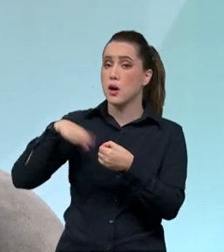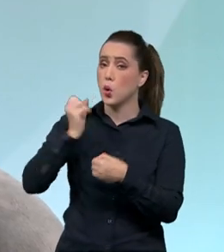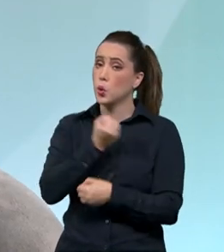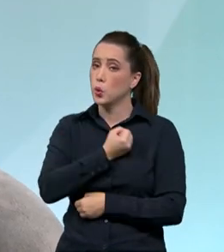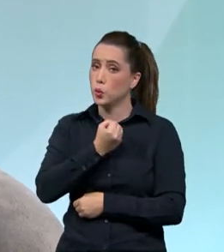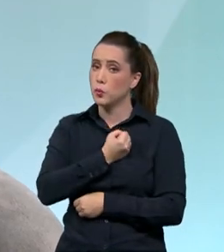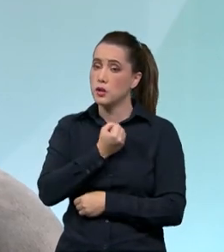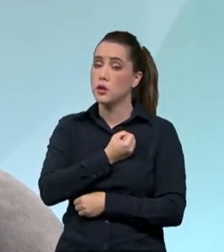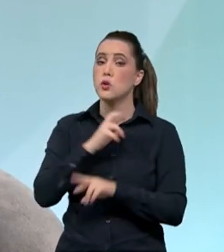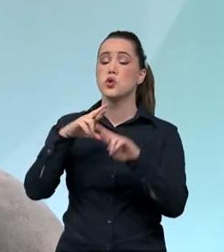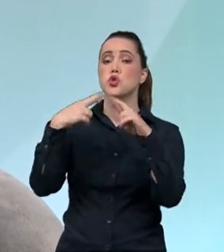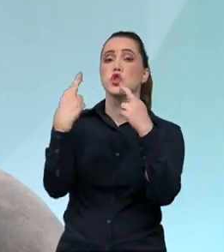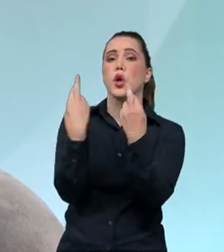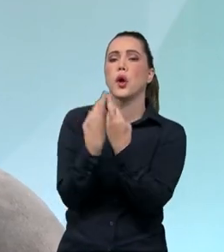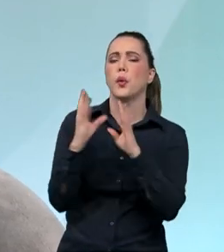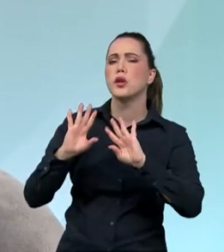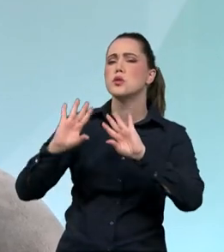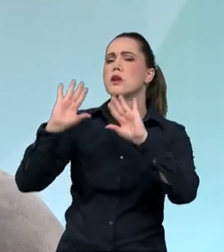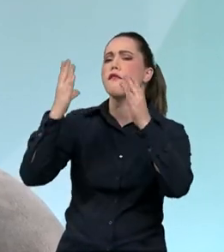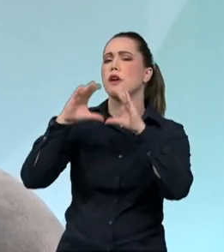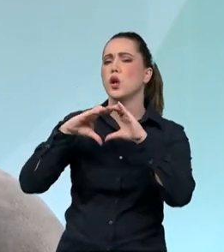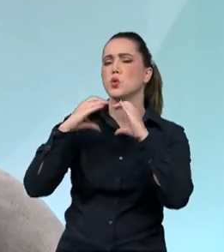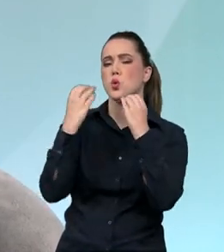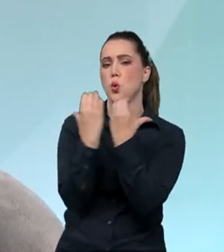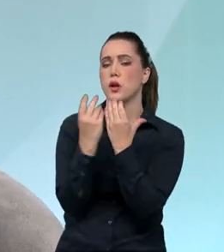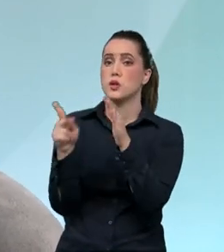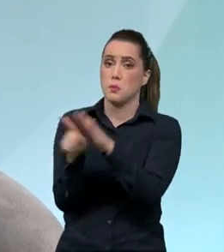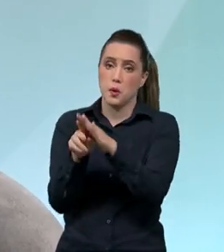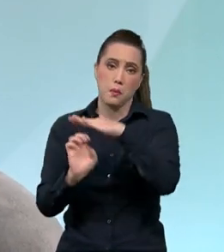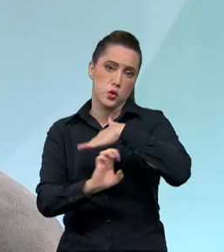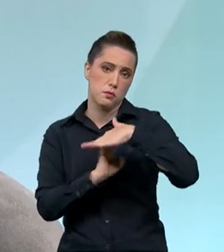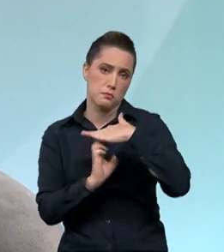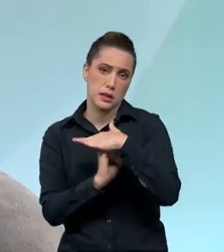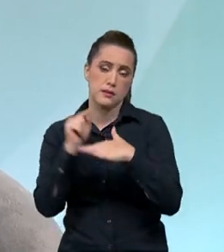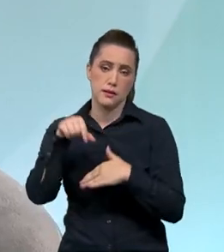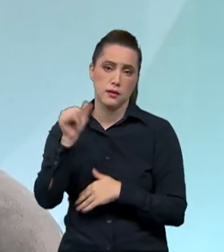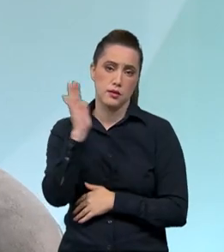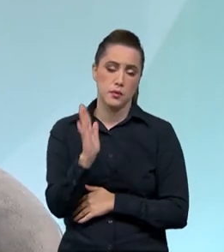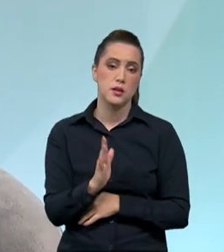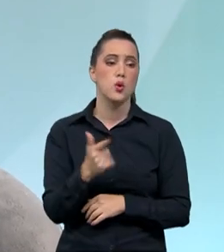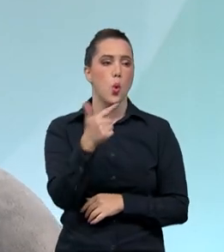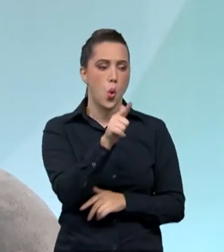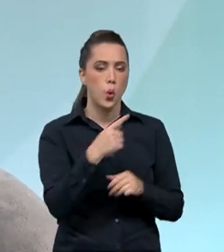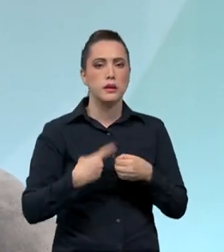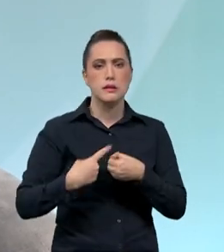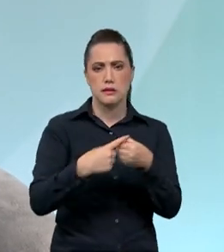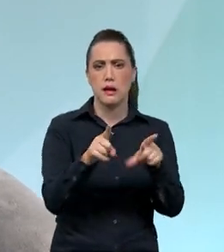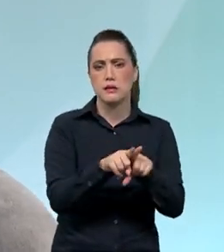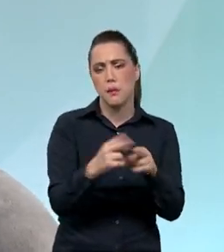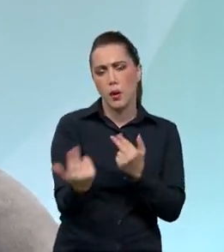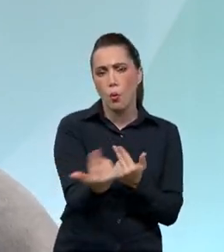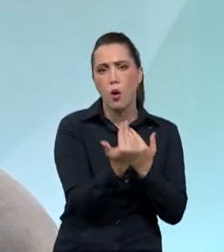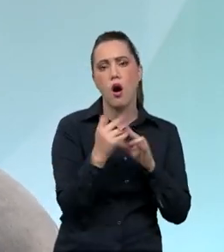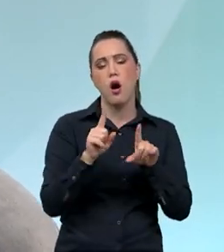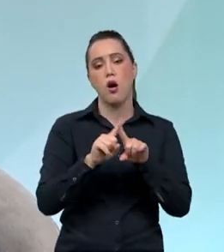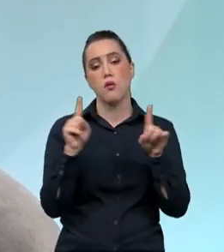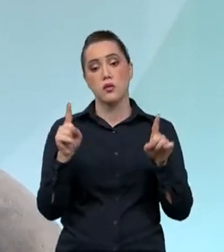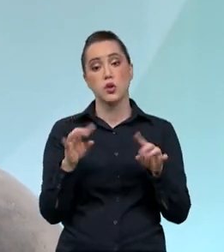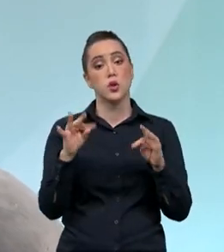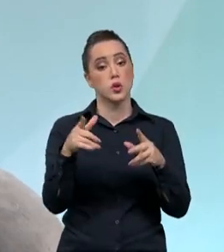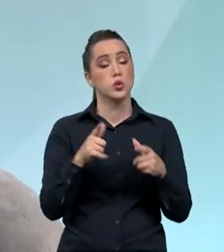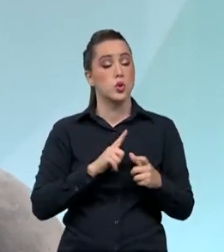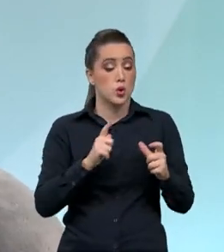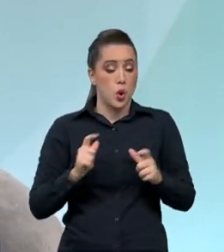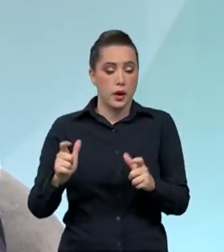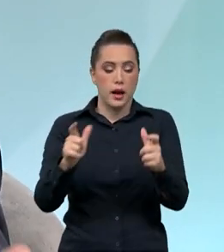de eventos e congressos aqui no Brasil. Isso não quer dizer que outras cidades também não façam e que não tenham estrutura. Todas